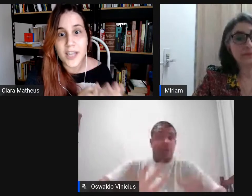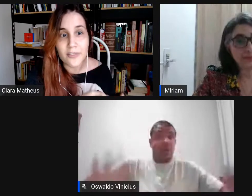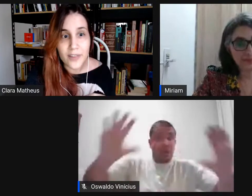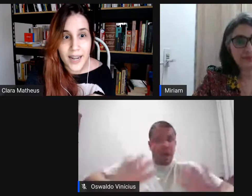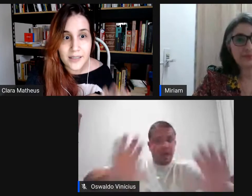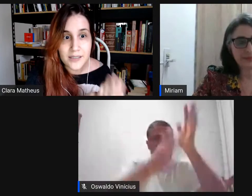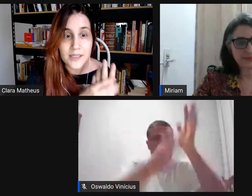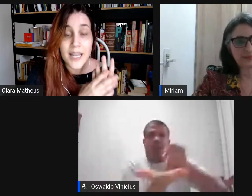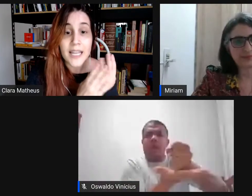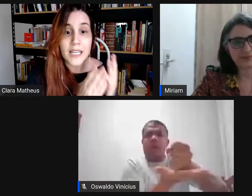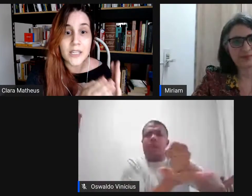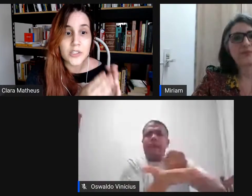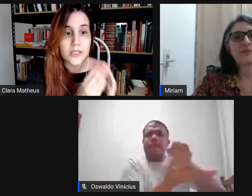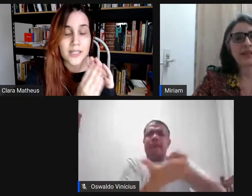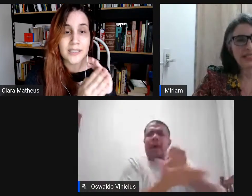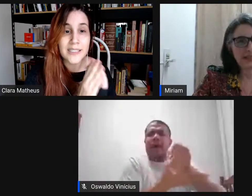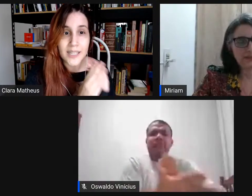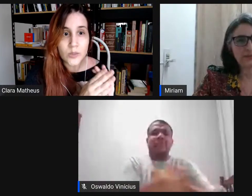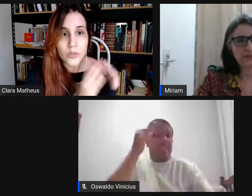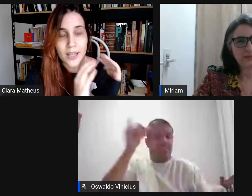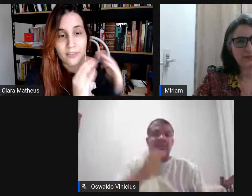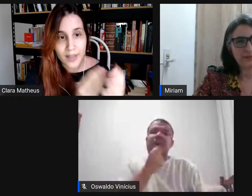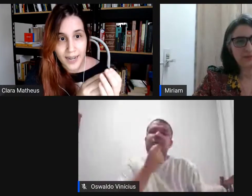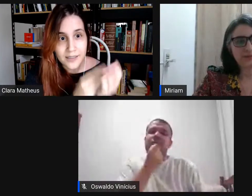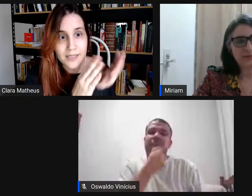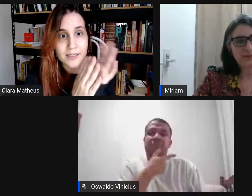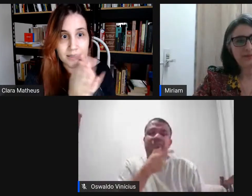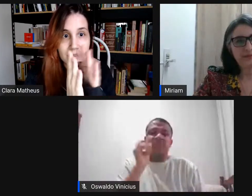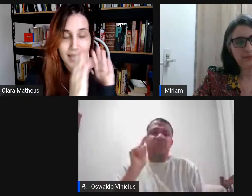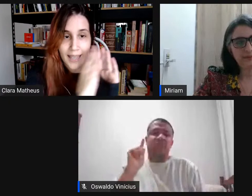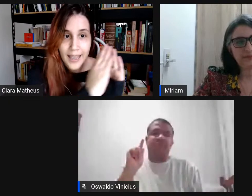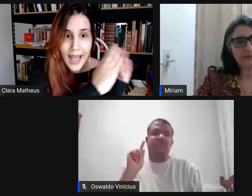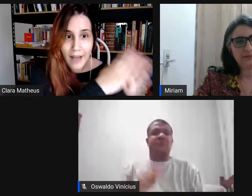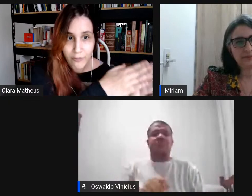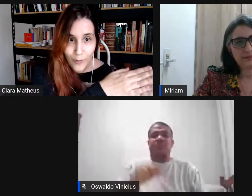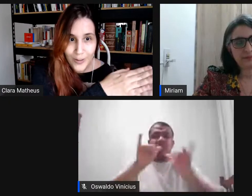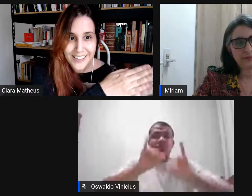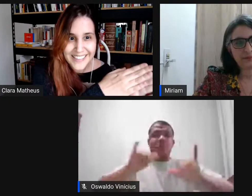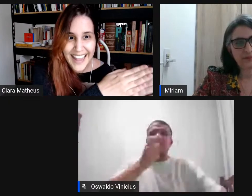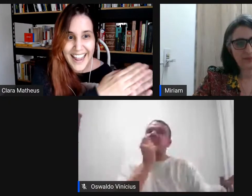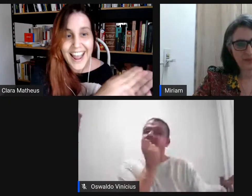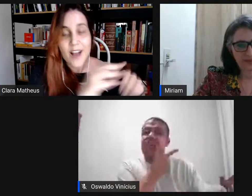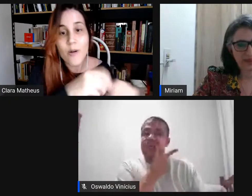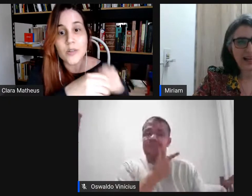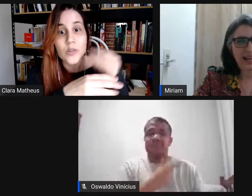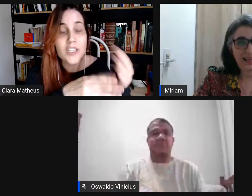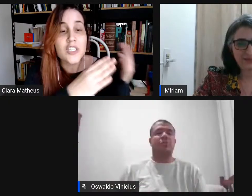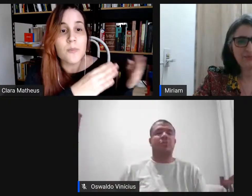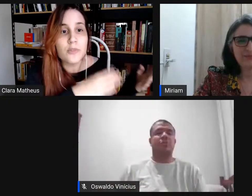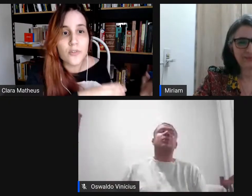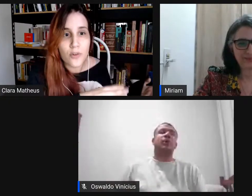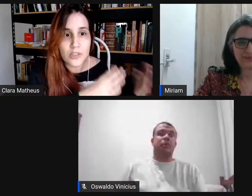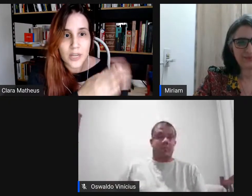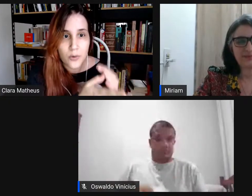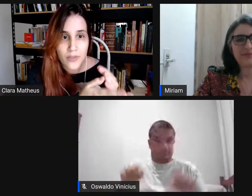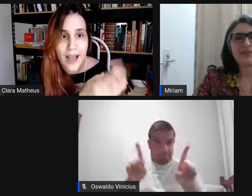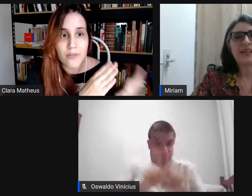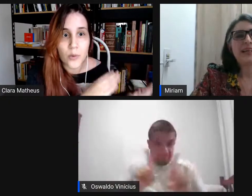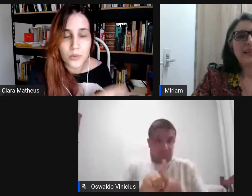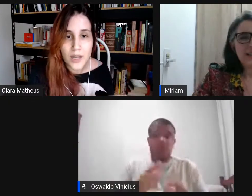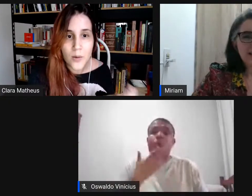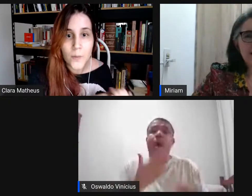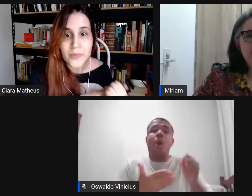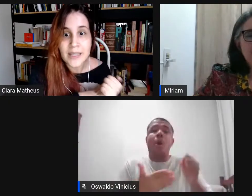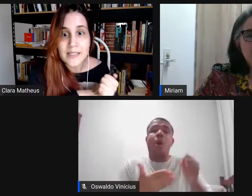importância de referências e de tanto de referências a fontes né quanto que tipo de fonte é